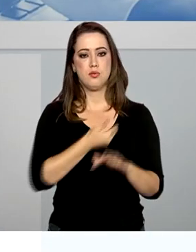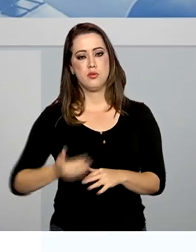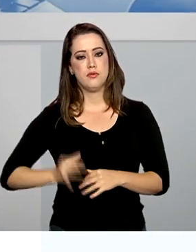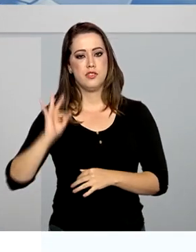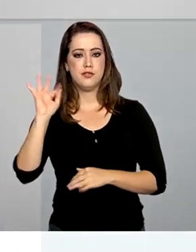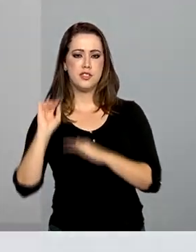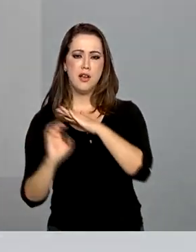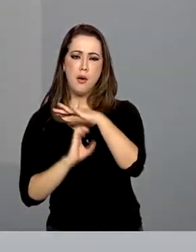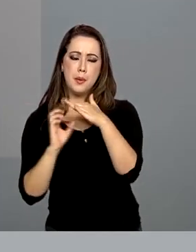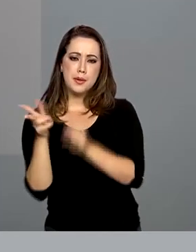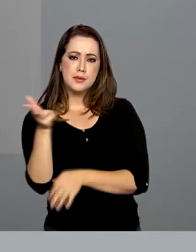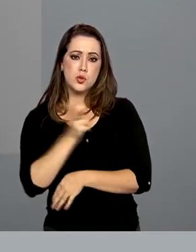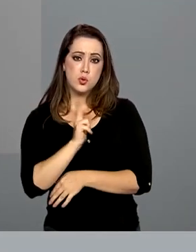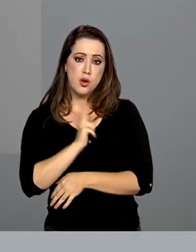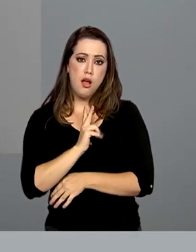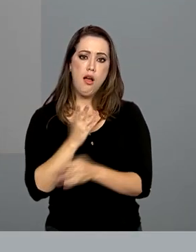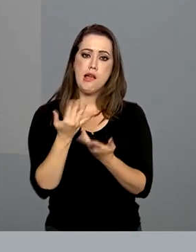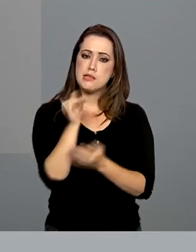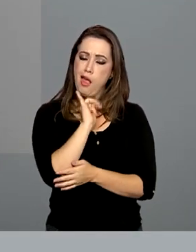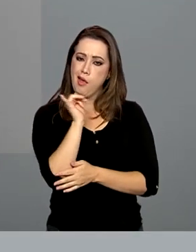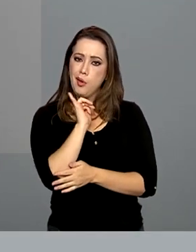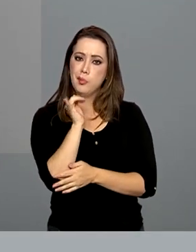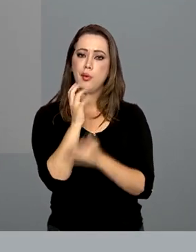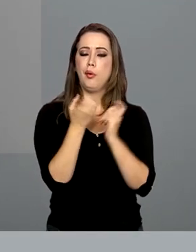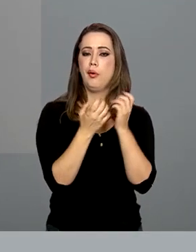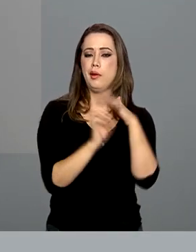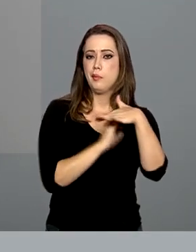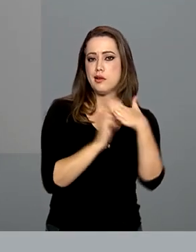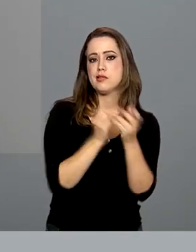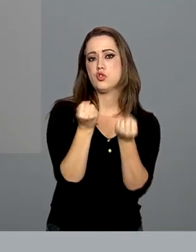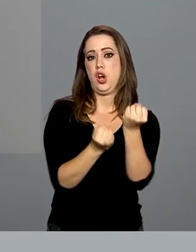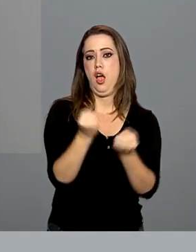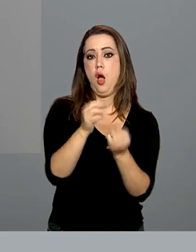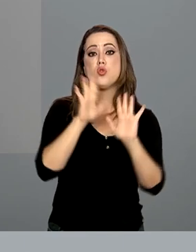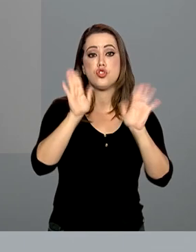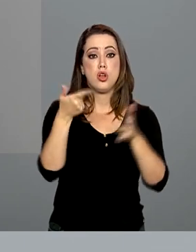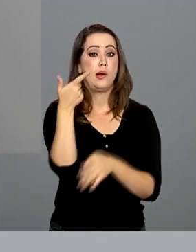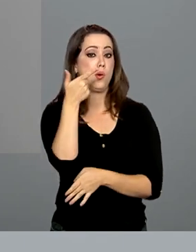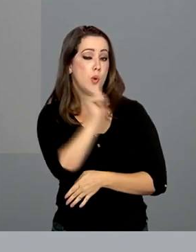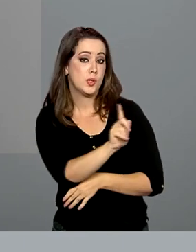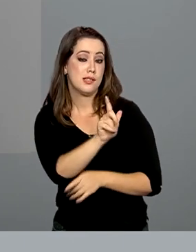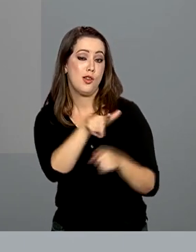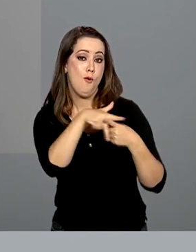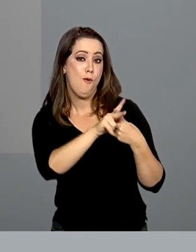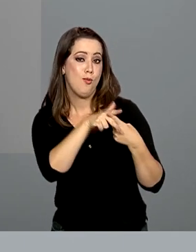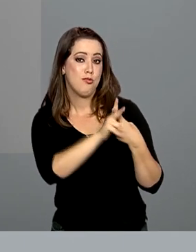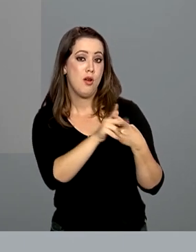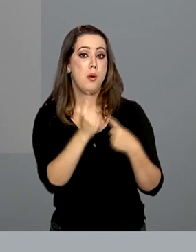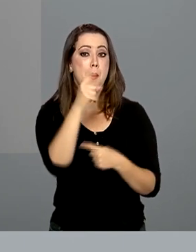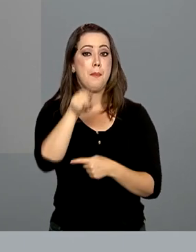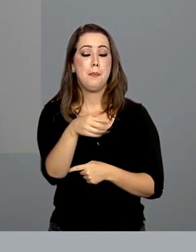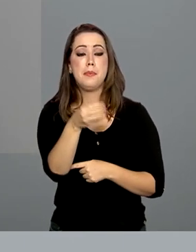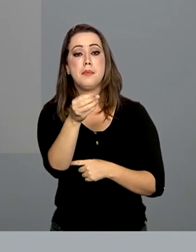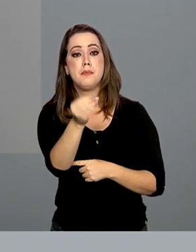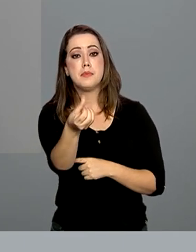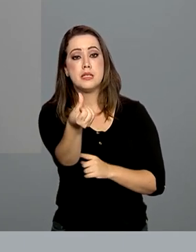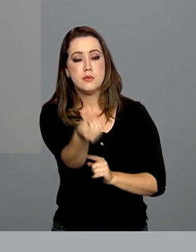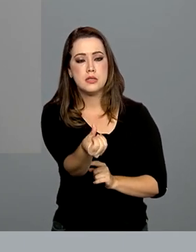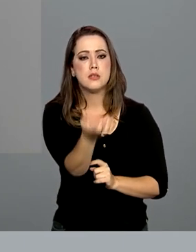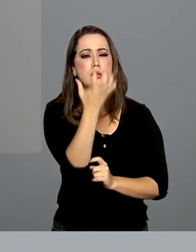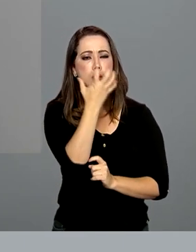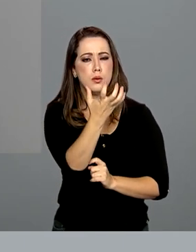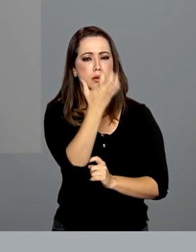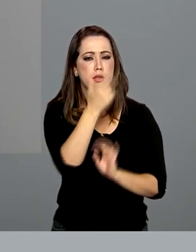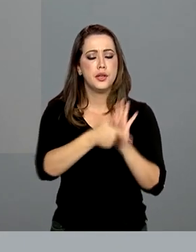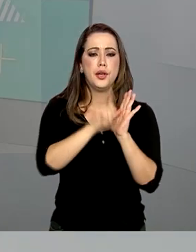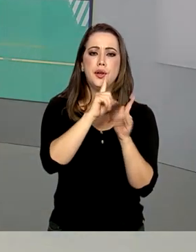federal e empresas privadas, como montadoras de veículos, já resultou na recuperação de 1.016 respiradores que